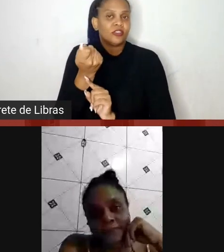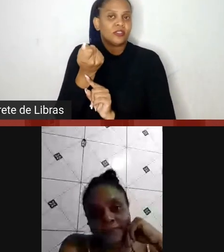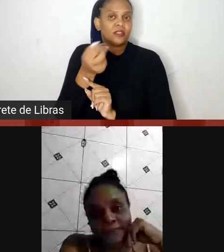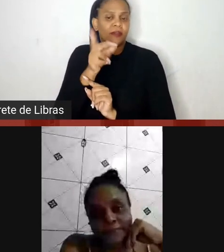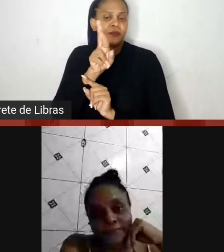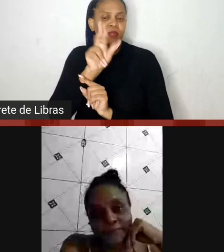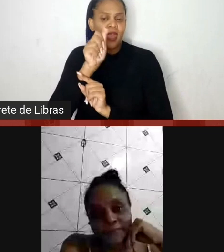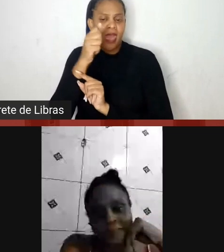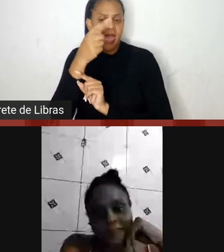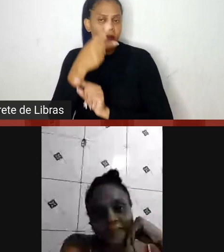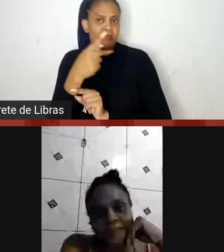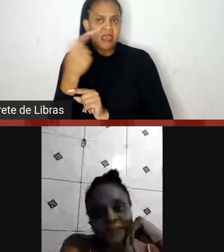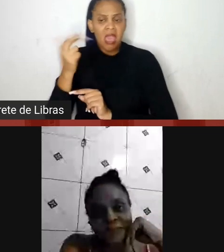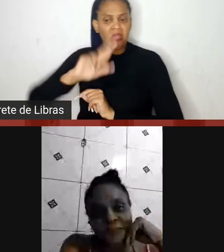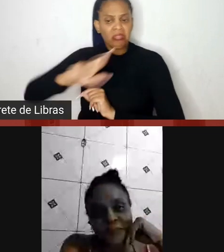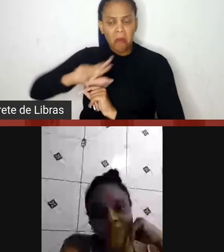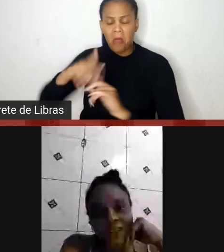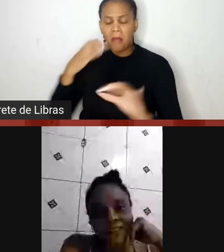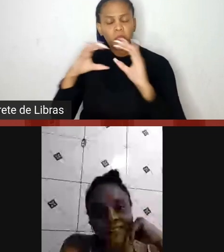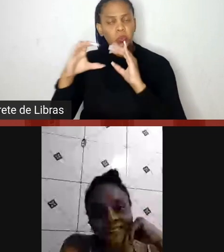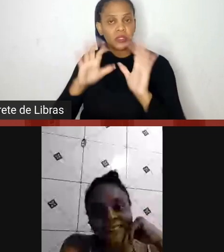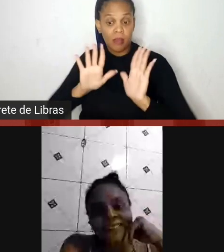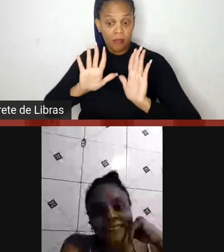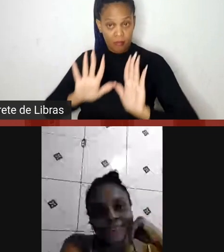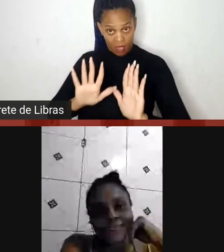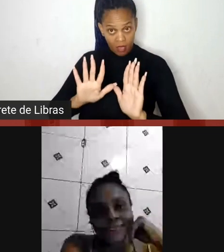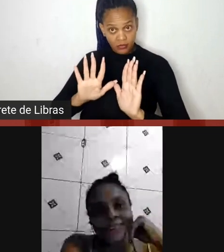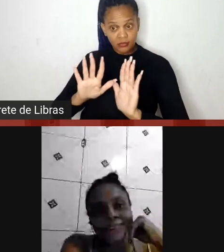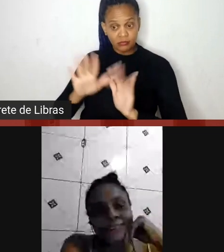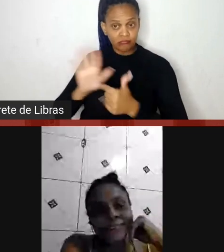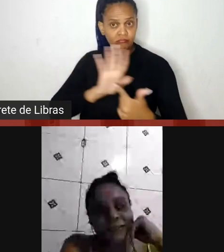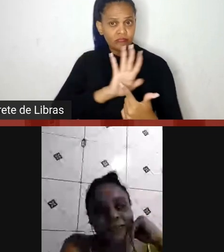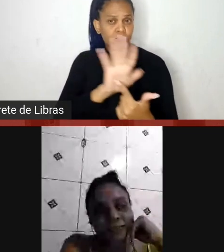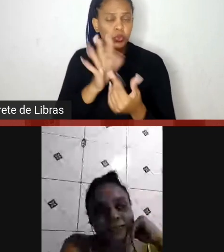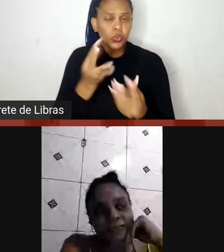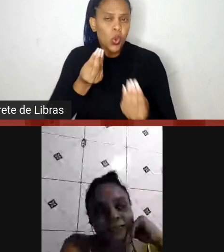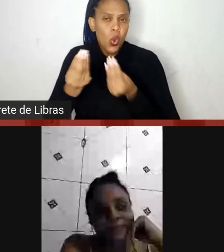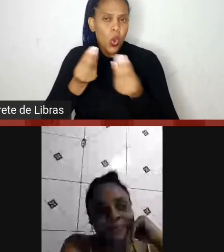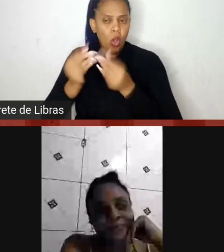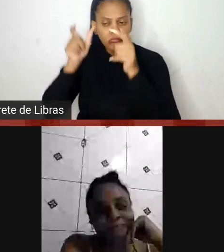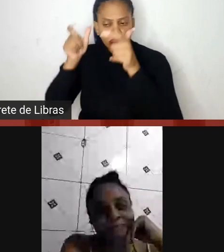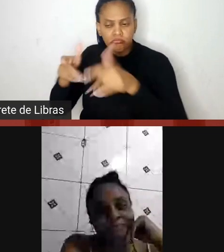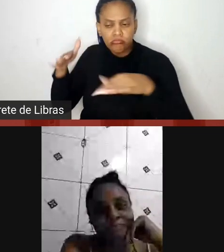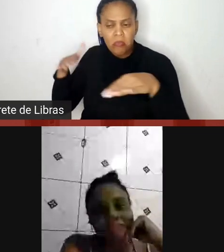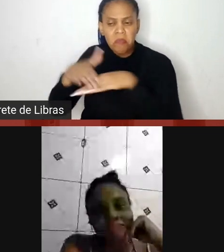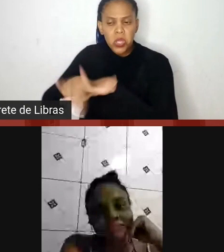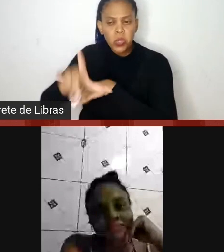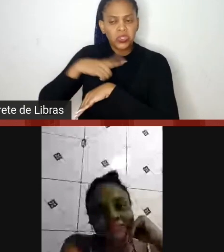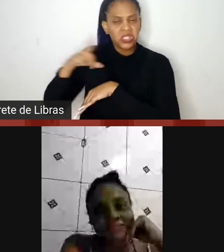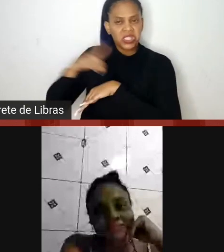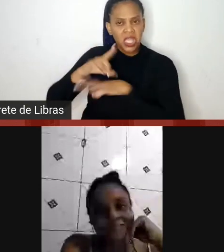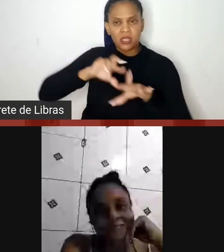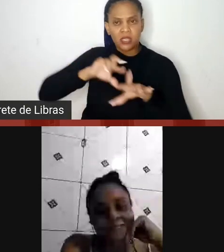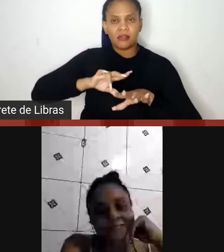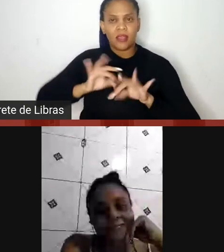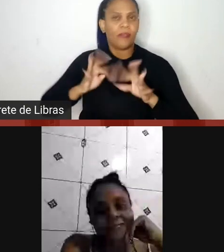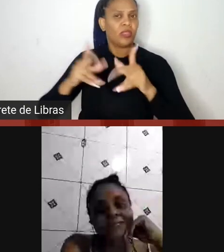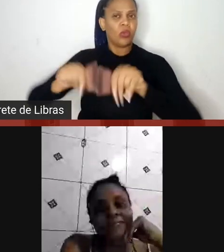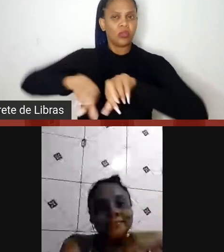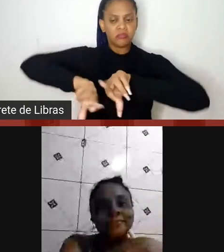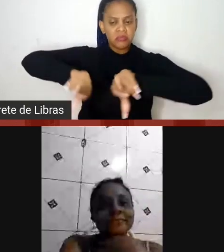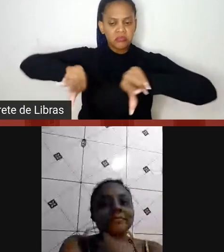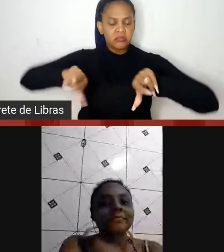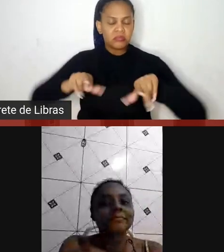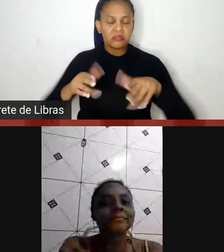mostrou aí para o pessoal que o como que a periferia tem toda uma didática, até o pouco tempo, a gente,